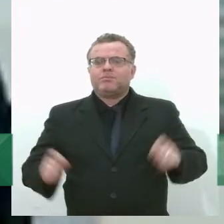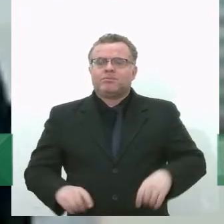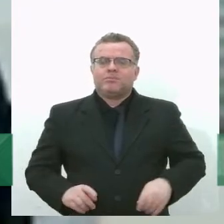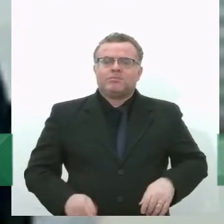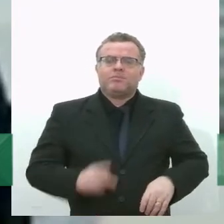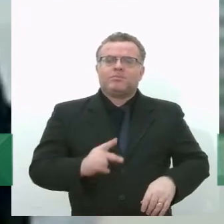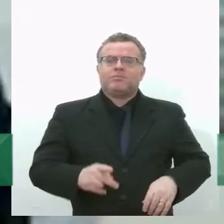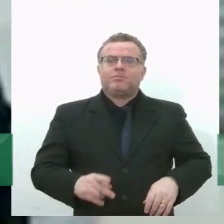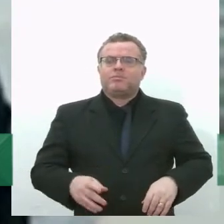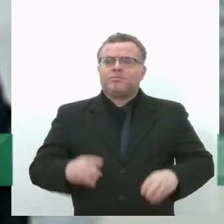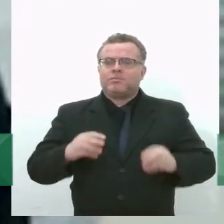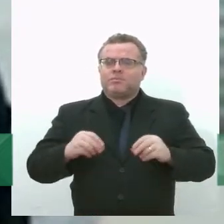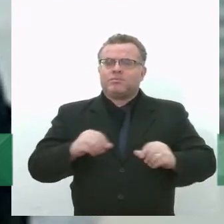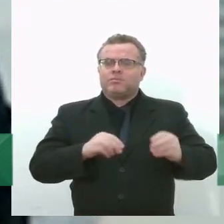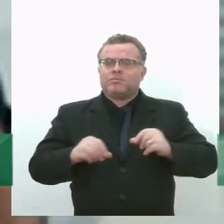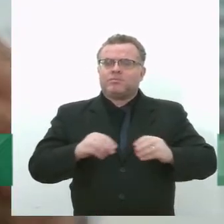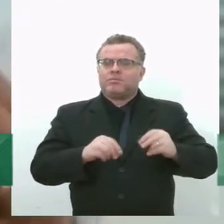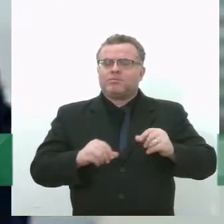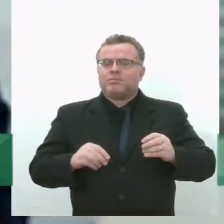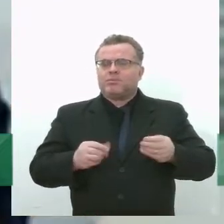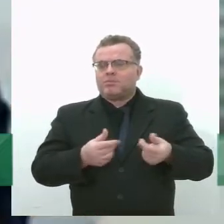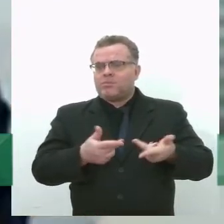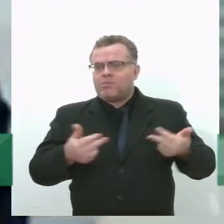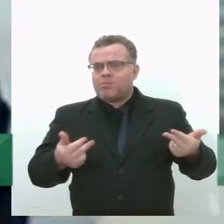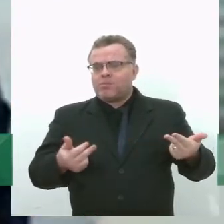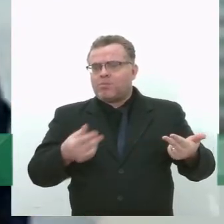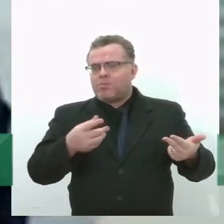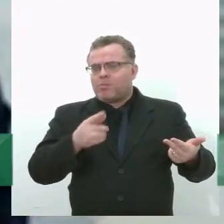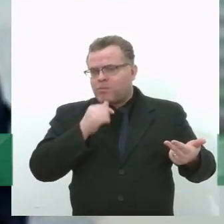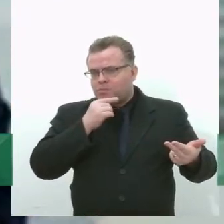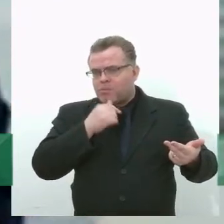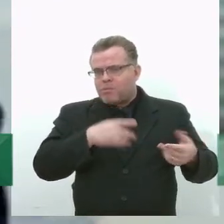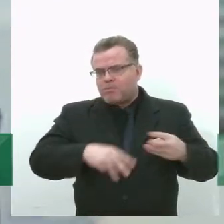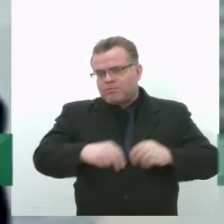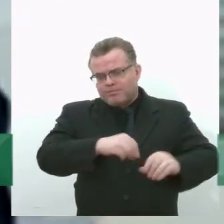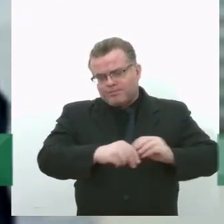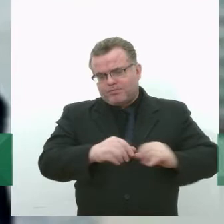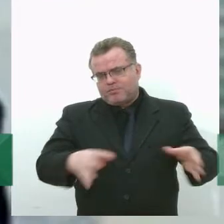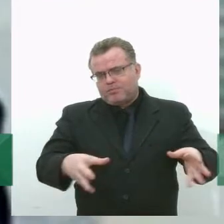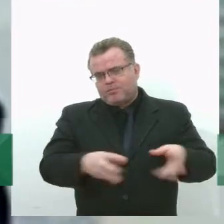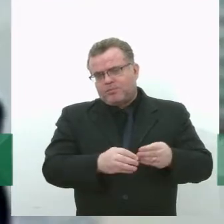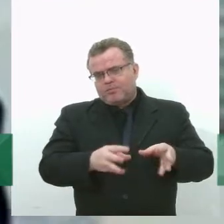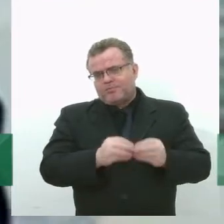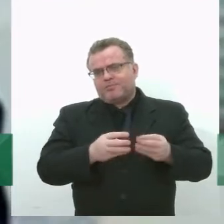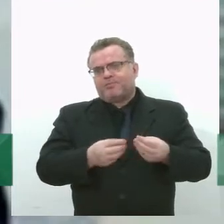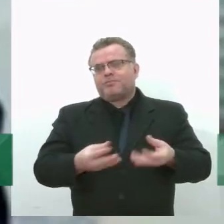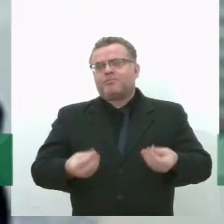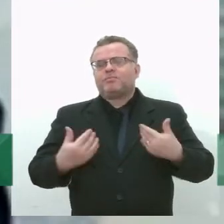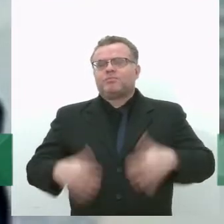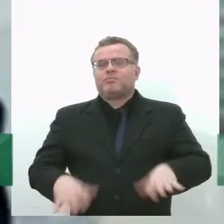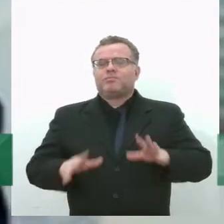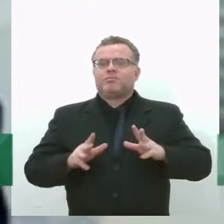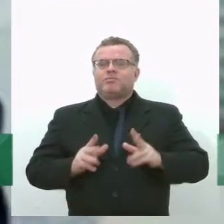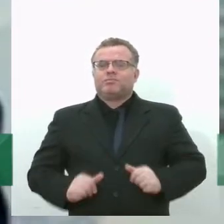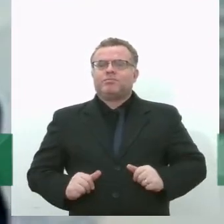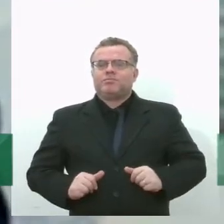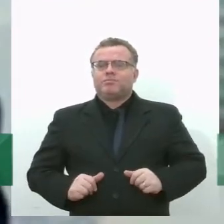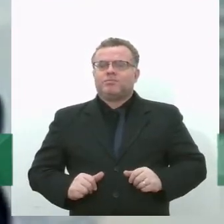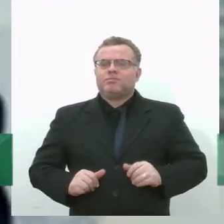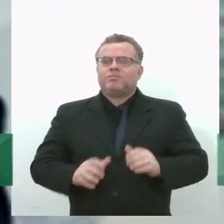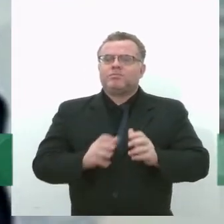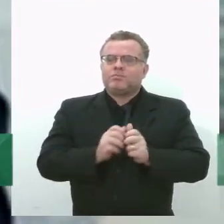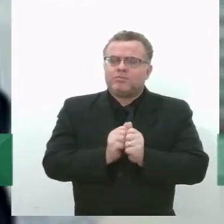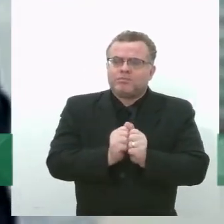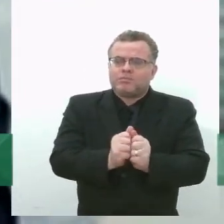resíduo orgânico, que gera bastante. Então, a gente tem o sistema de drenagem do churume, que são